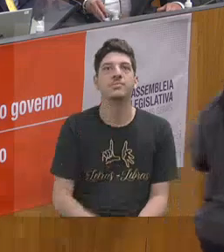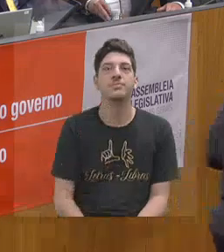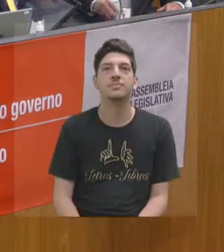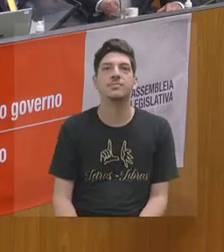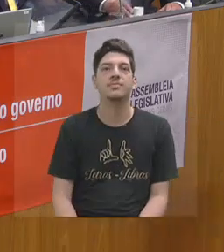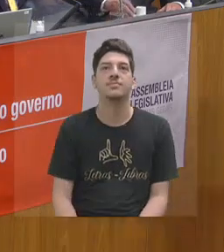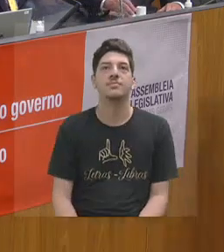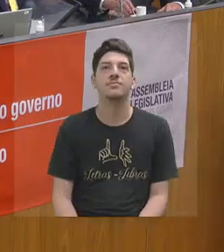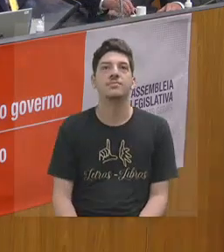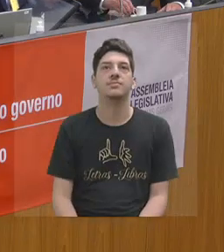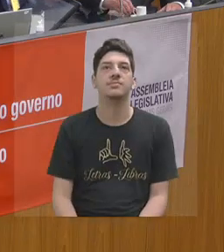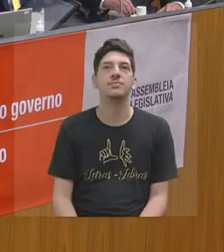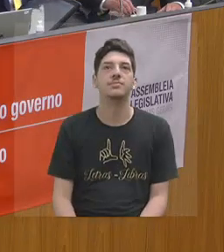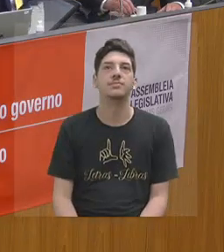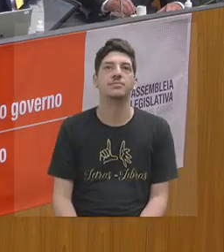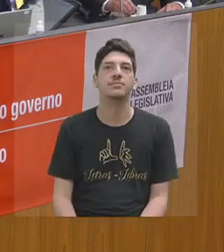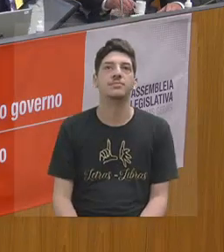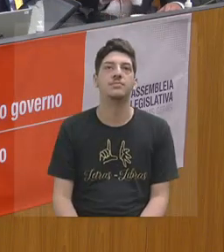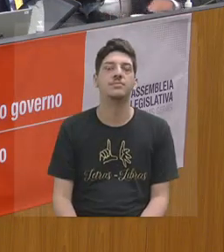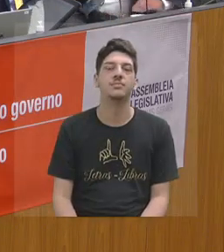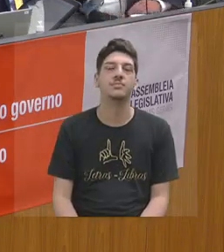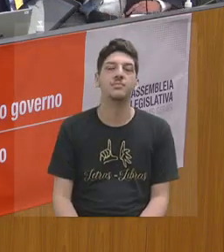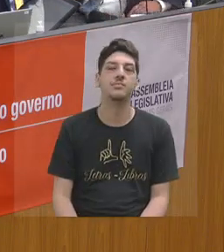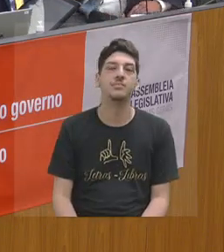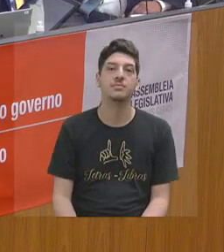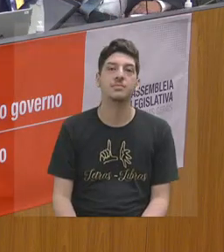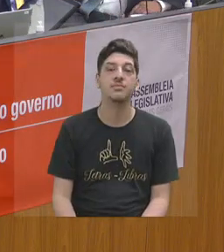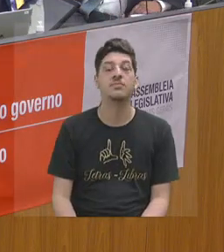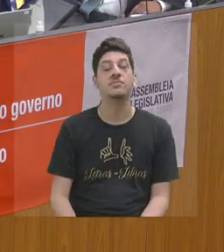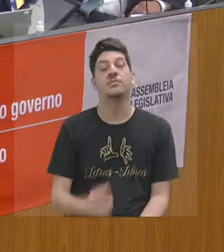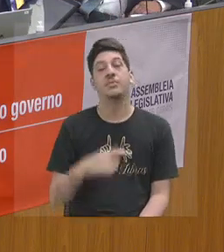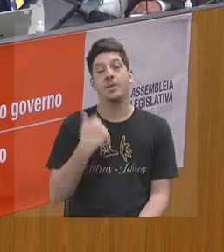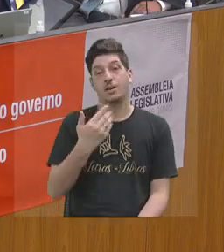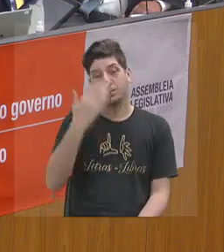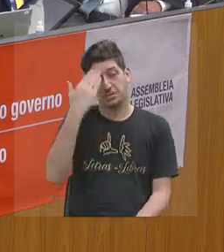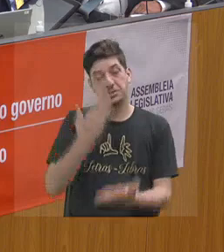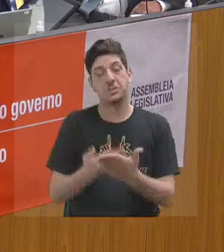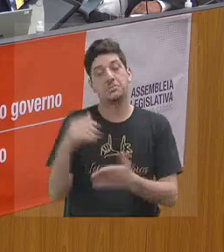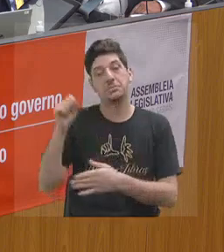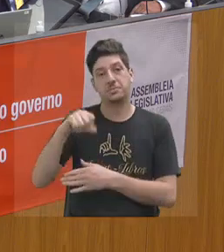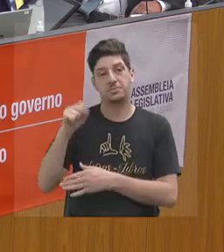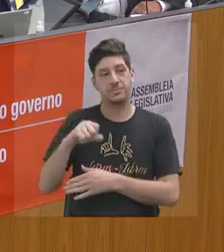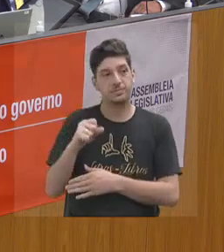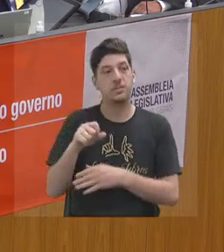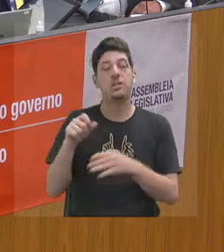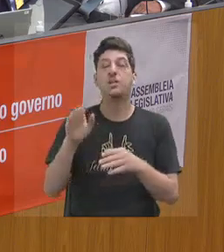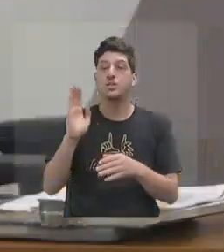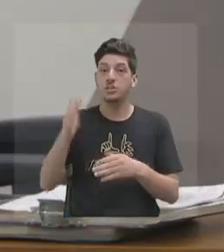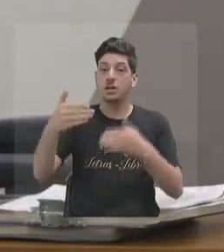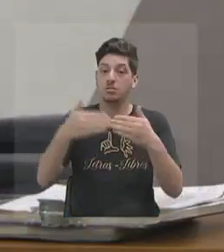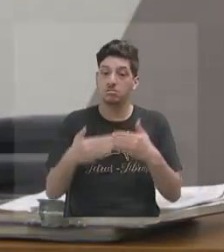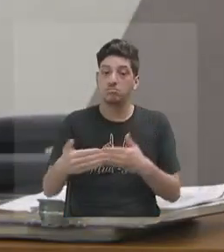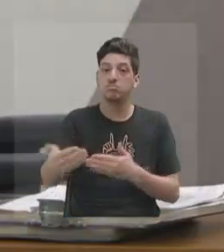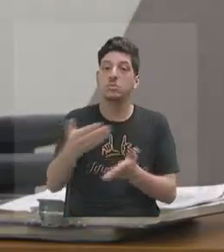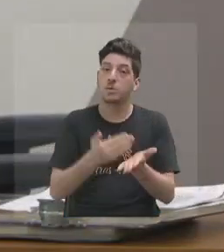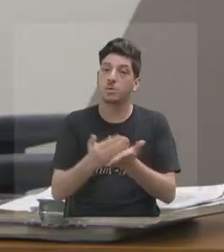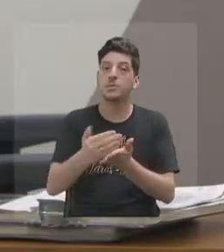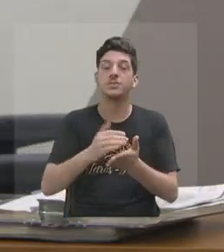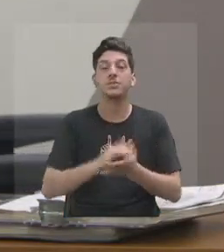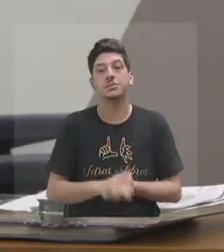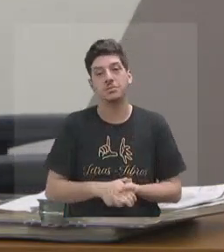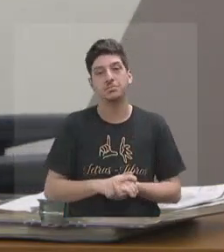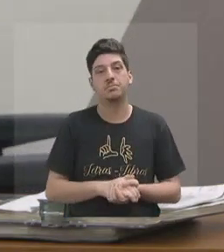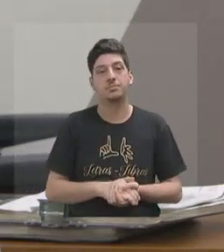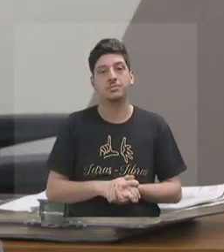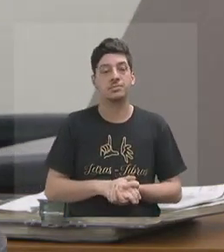A gente acredita que sim, aliás, isso está, isso inclusive está acontecendo. Acho que todas as áreas da, se